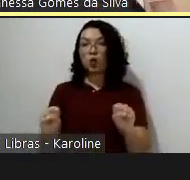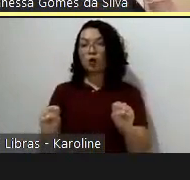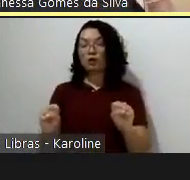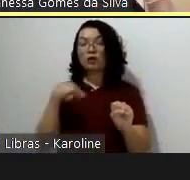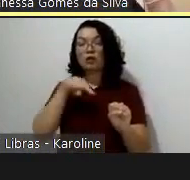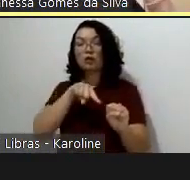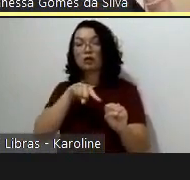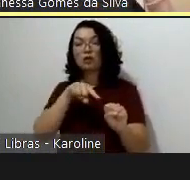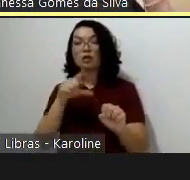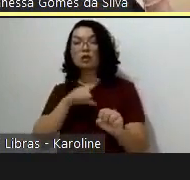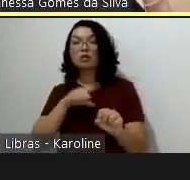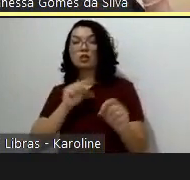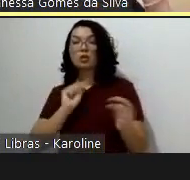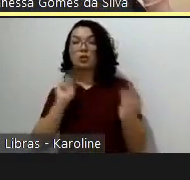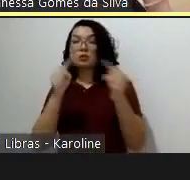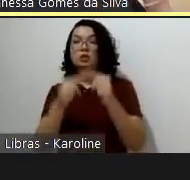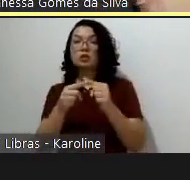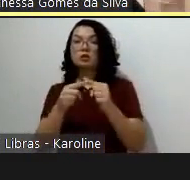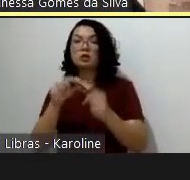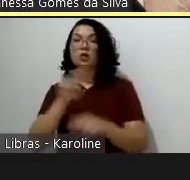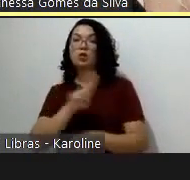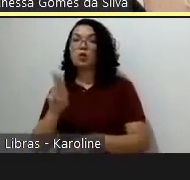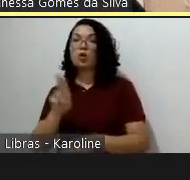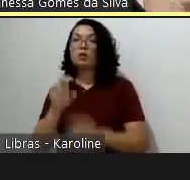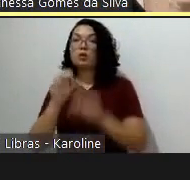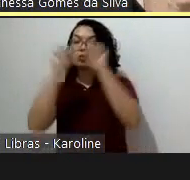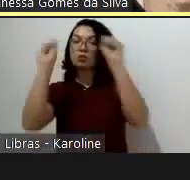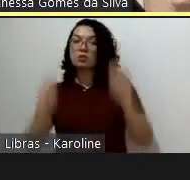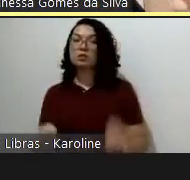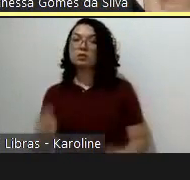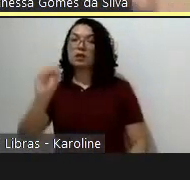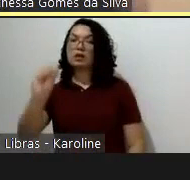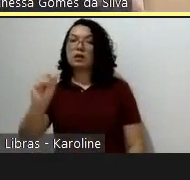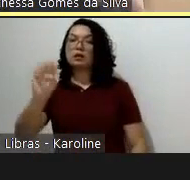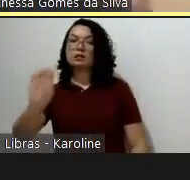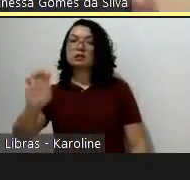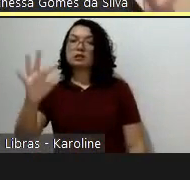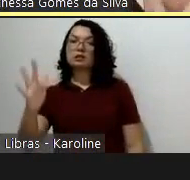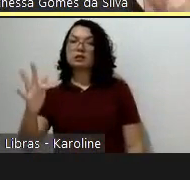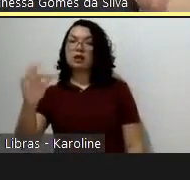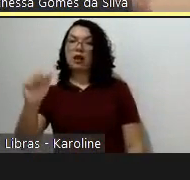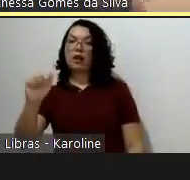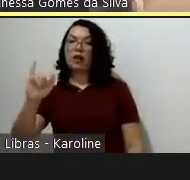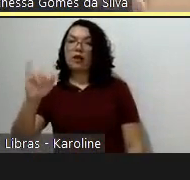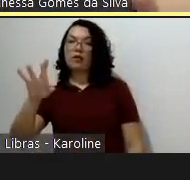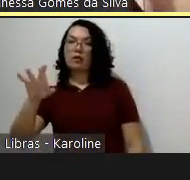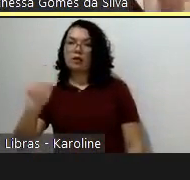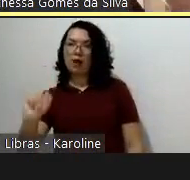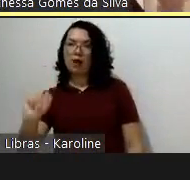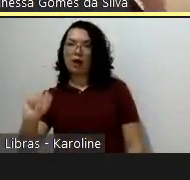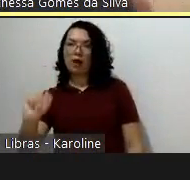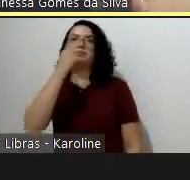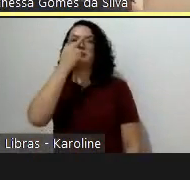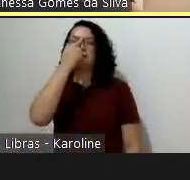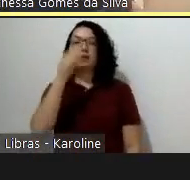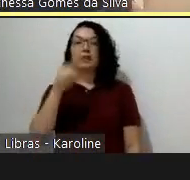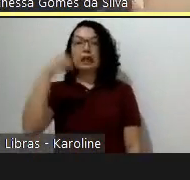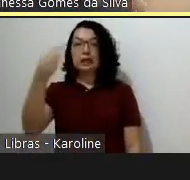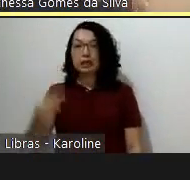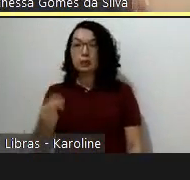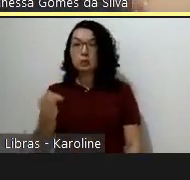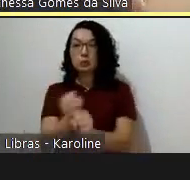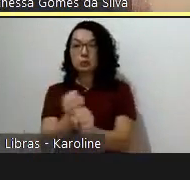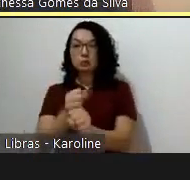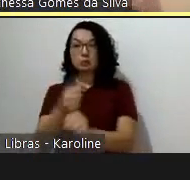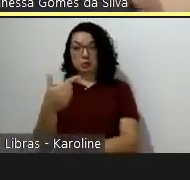recado que era o CFAE. Na versão de 2017, nós comparamos edifícios escolares em diferentes regiões do Brasil